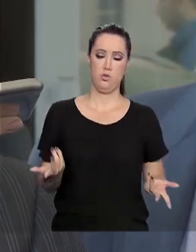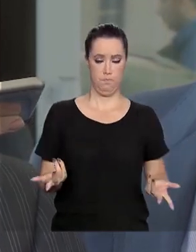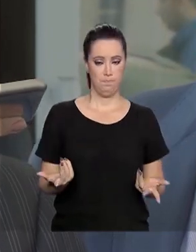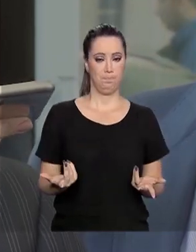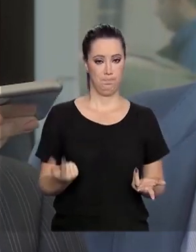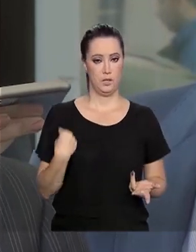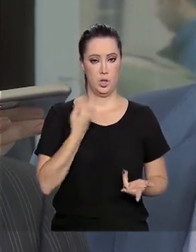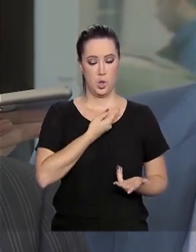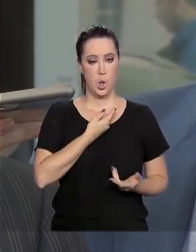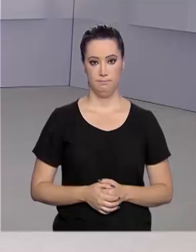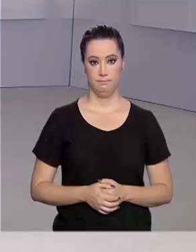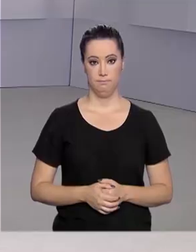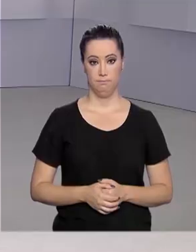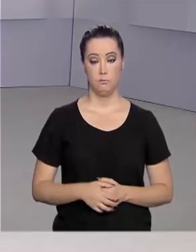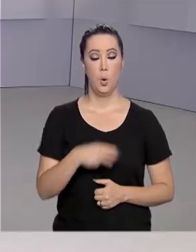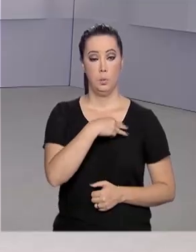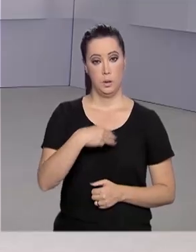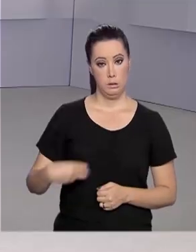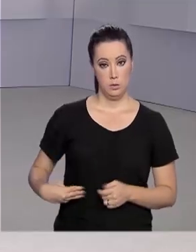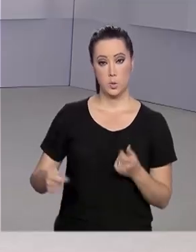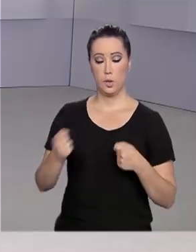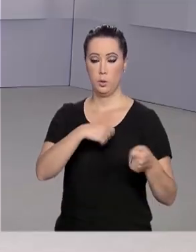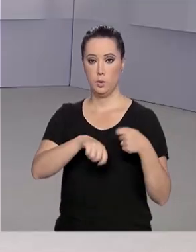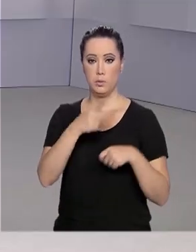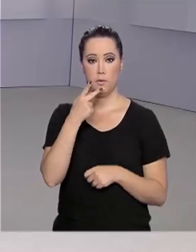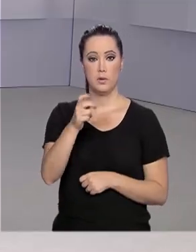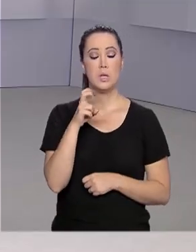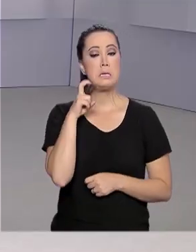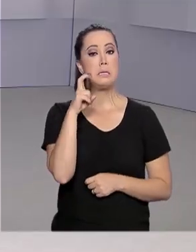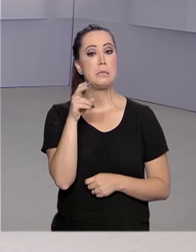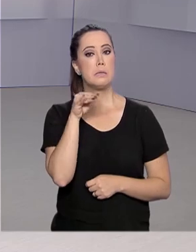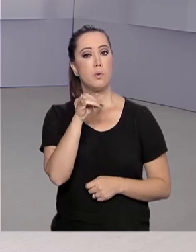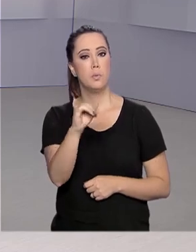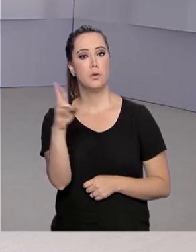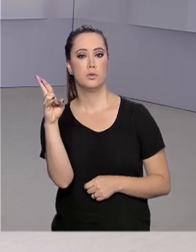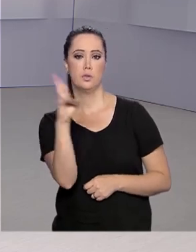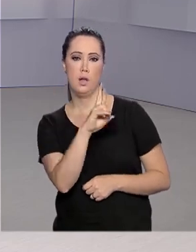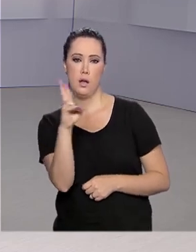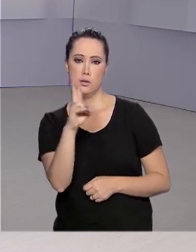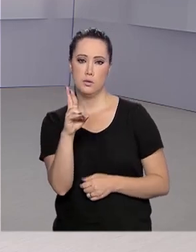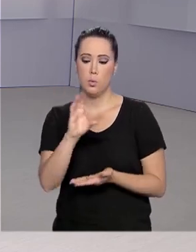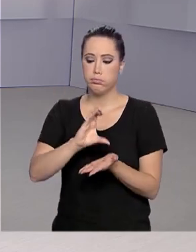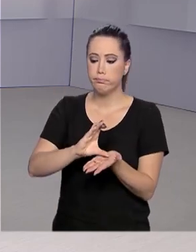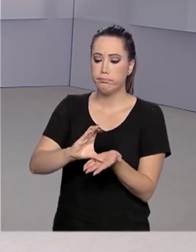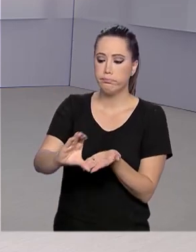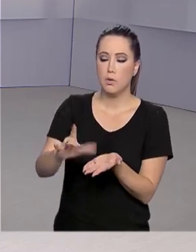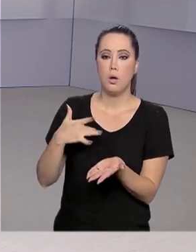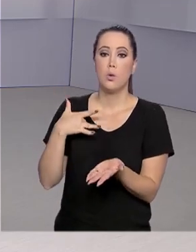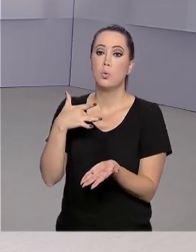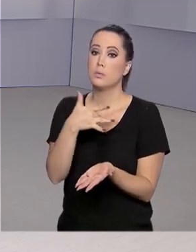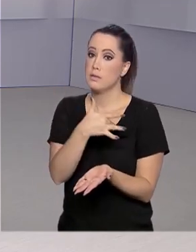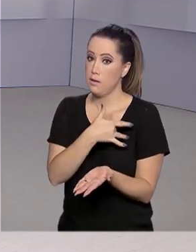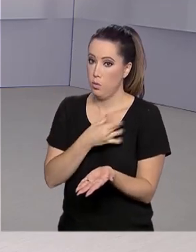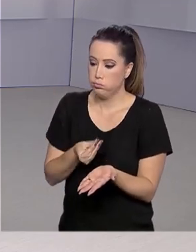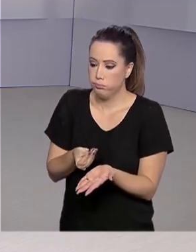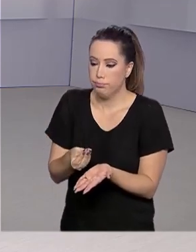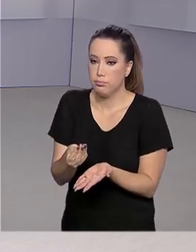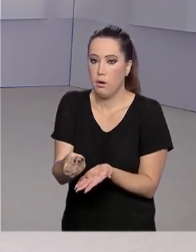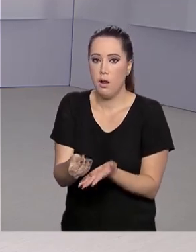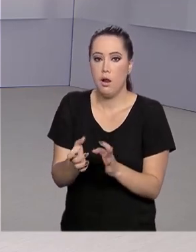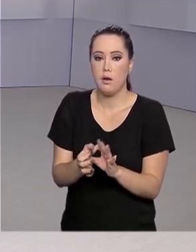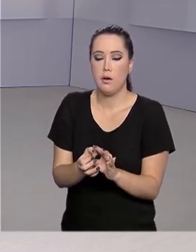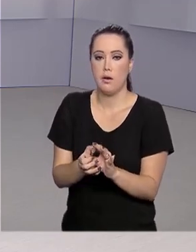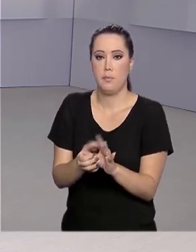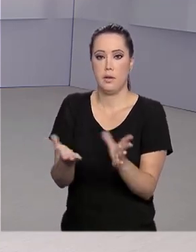matematicamente. O ministro da Economia falou que R 5 bilhões para atender a saúde serão liberados